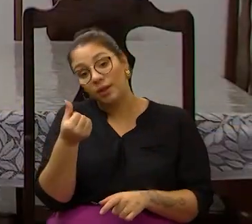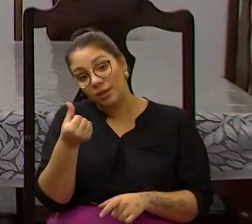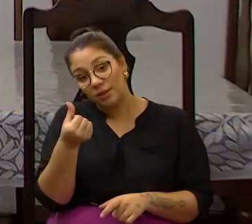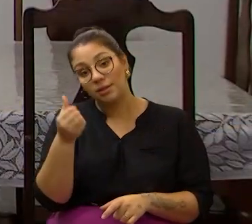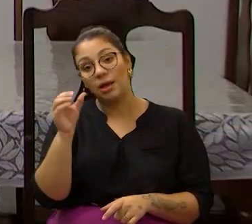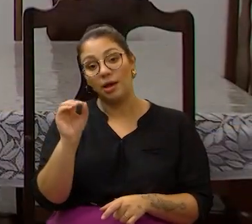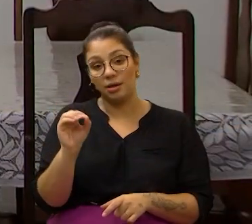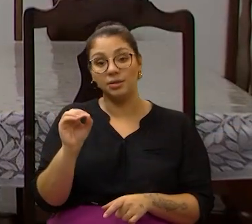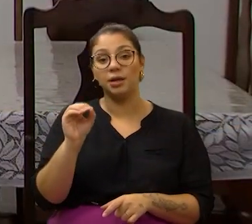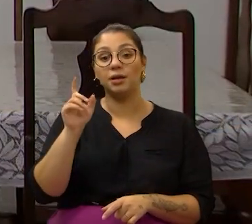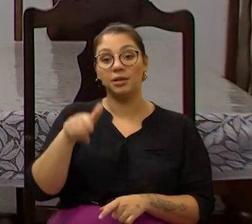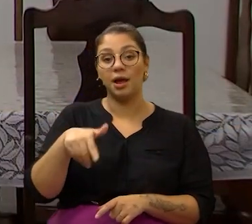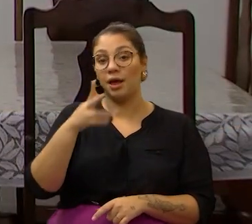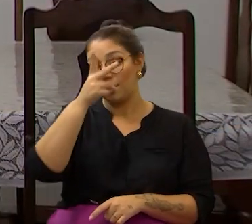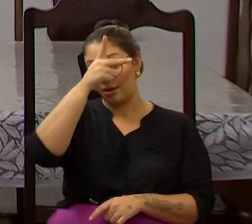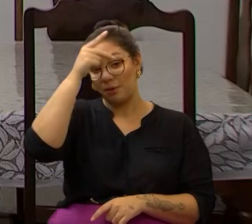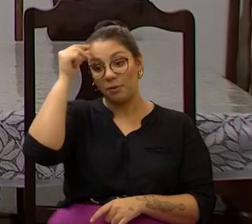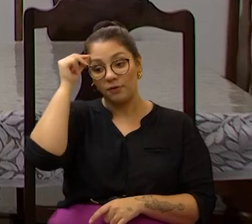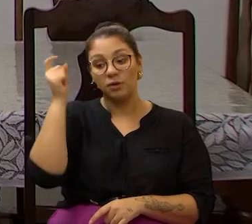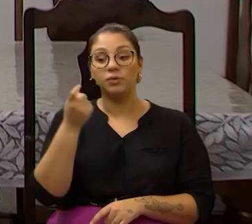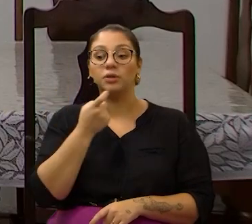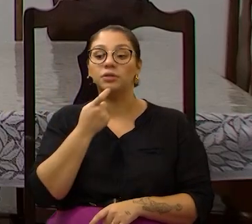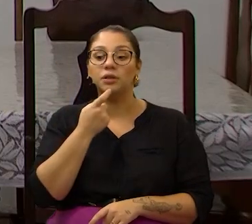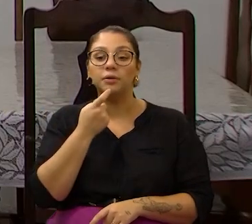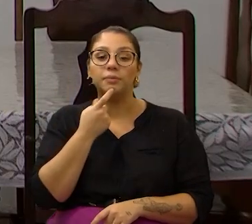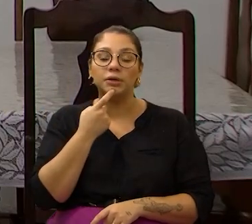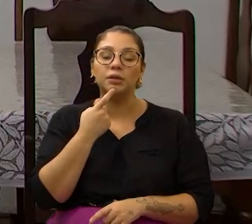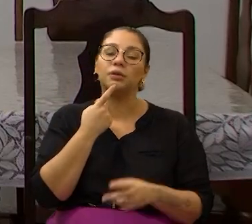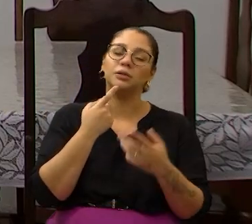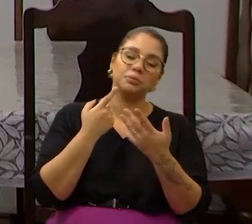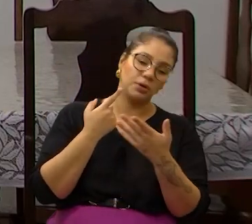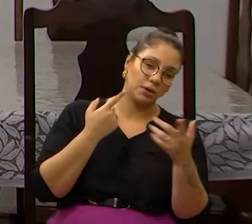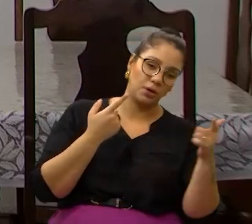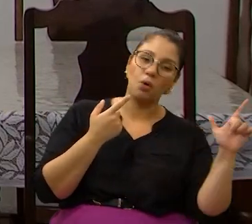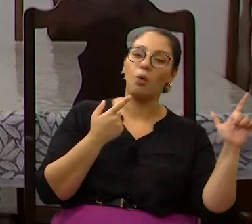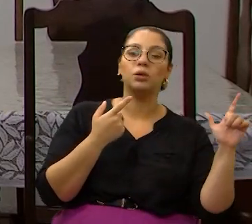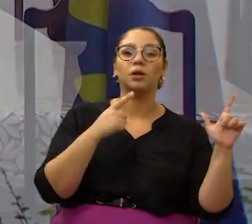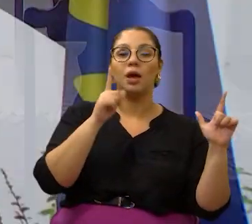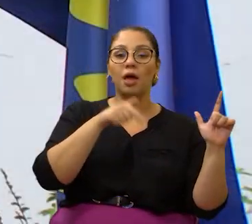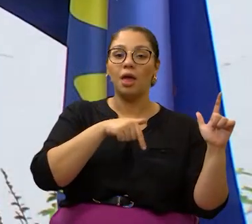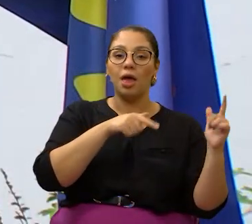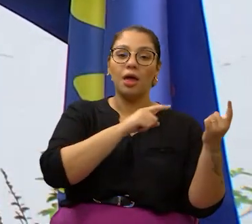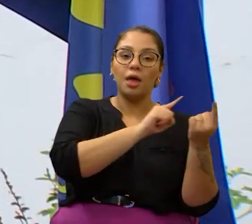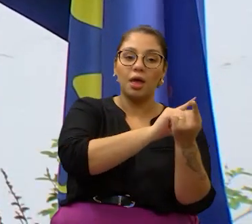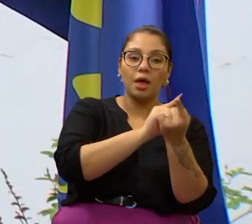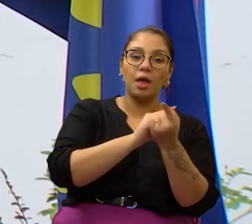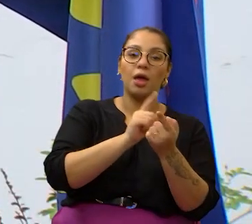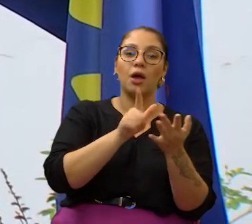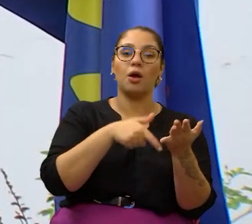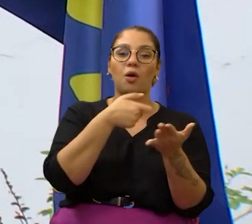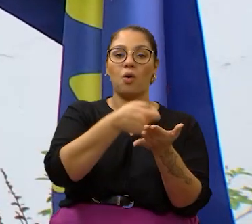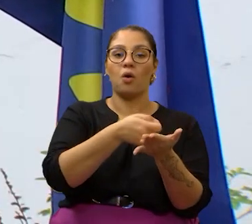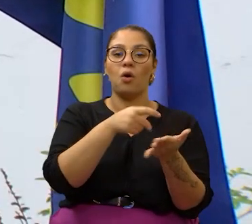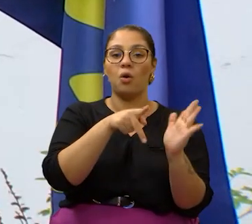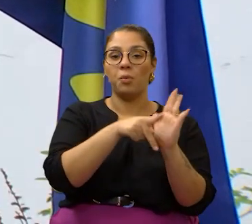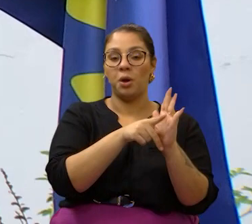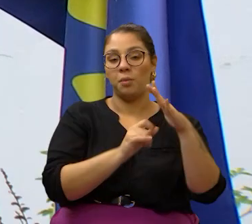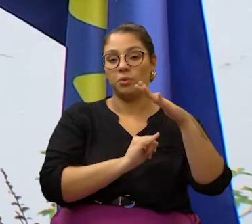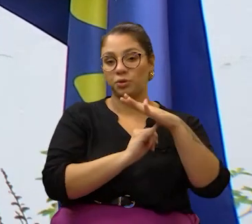através da Prefeitura de Campinas e as demais com recursos próprios do Instituto.